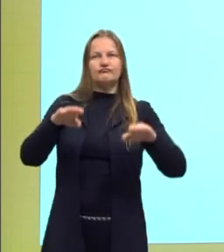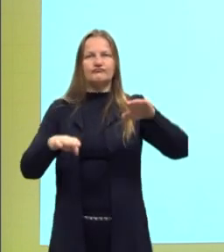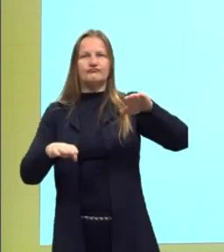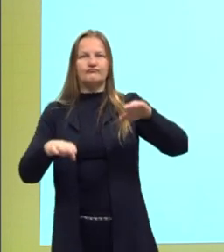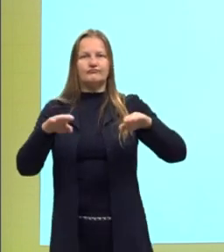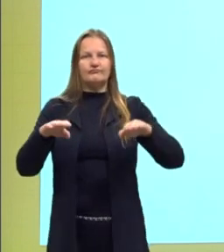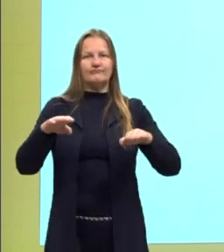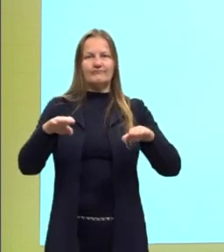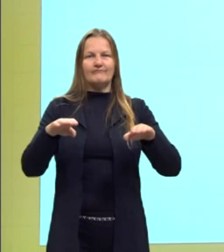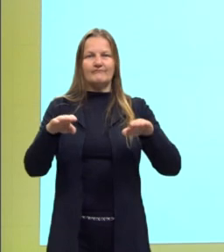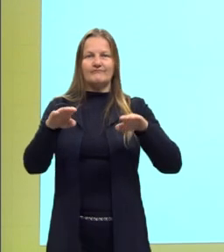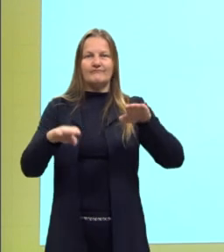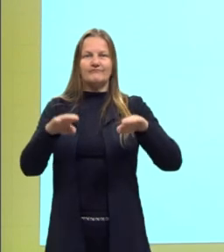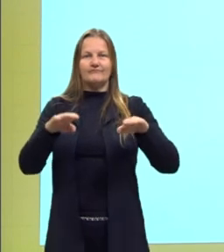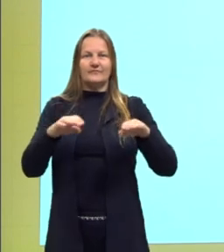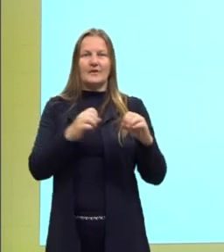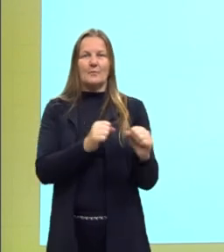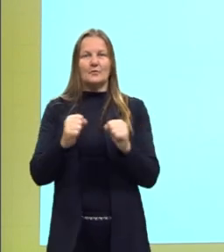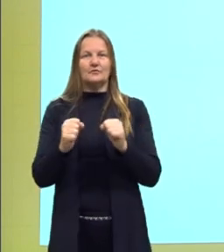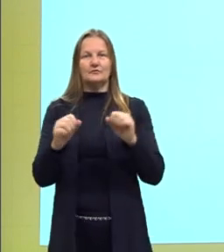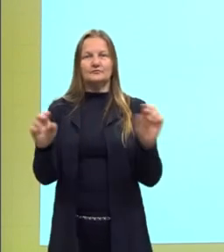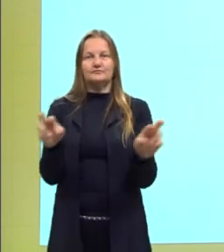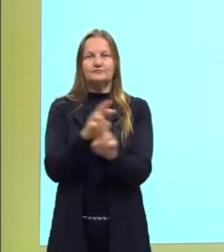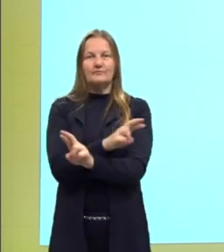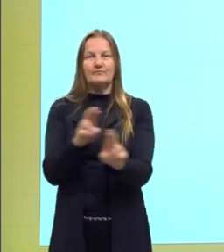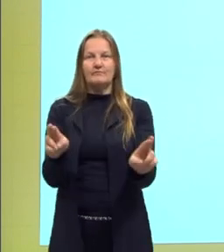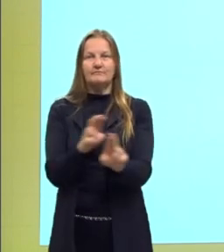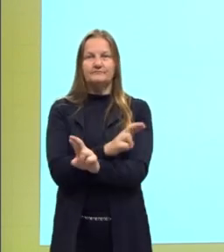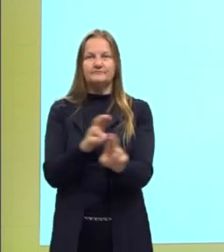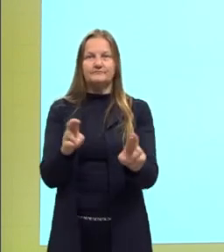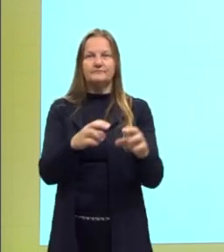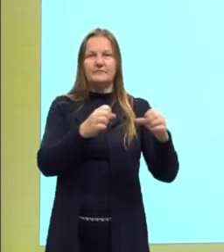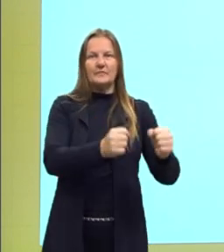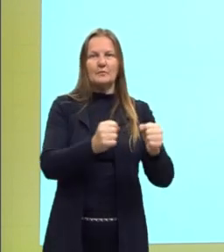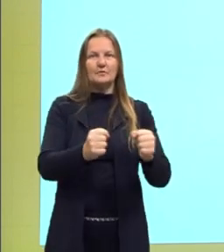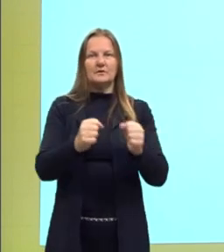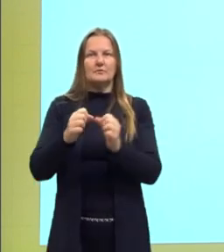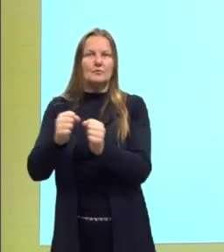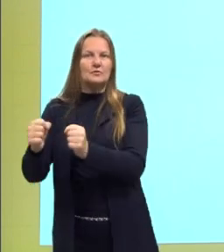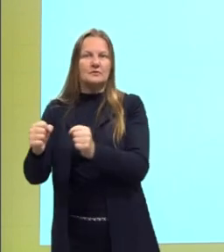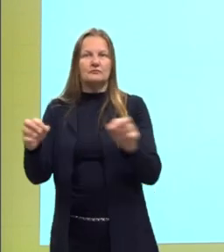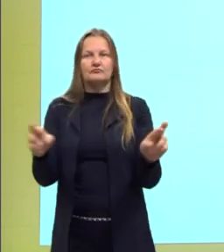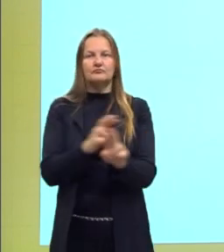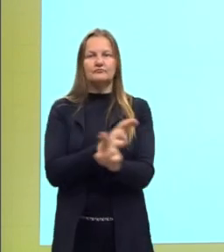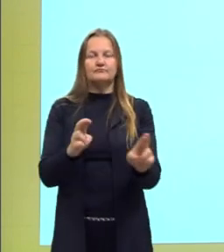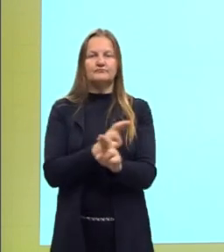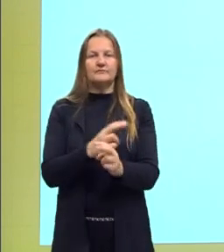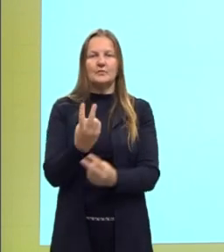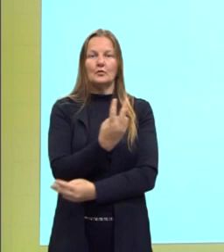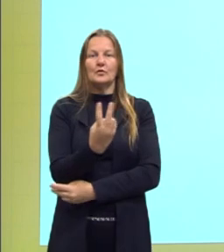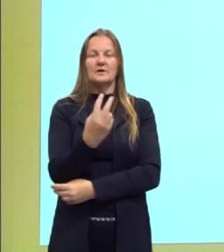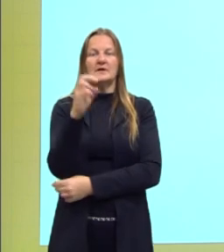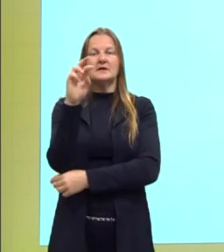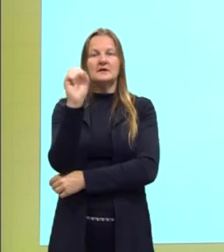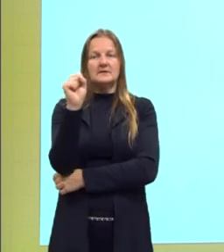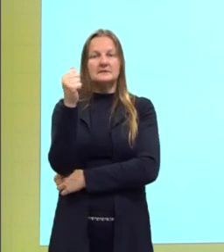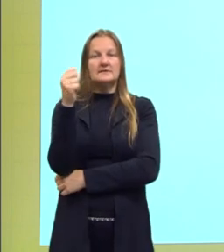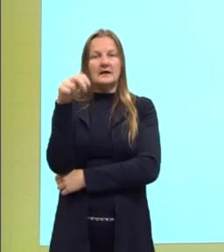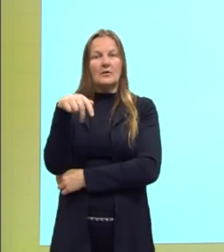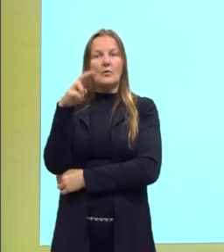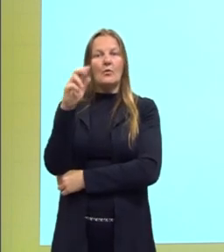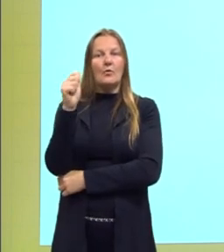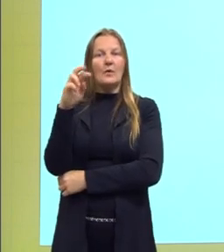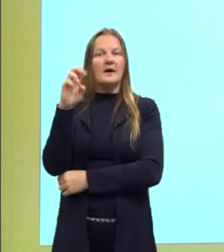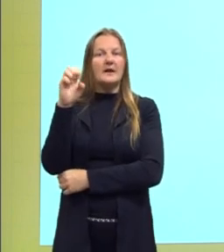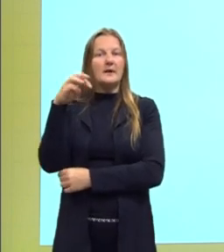ele colocava o outro grupo no poder. Ele ficava revezando os dois. Mas se diz também que liberais e Saquaremas, no Brasil, não eram